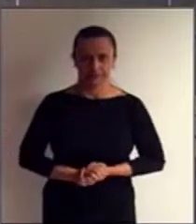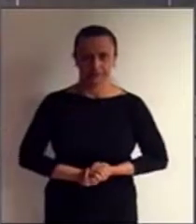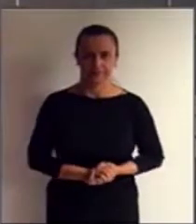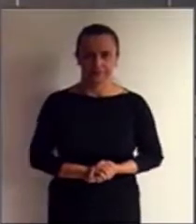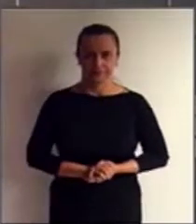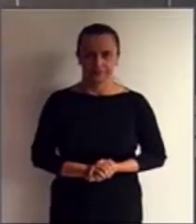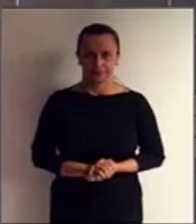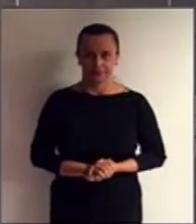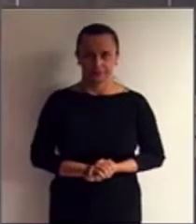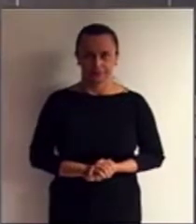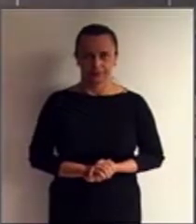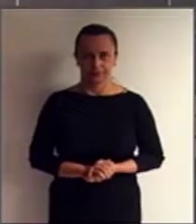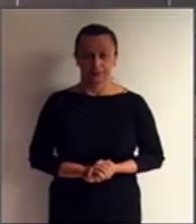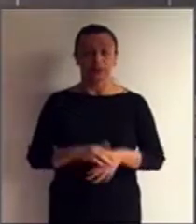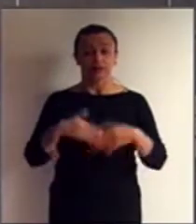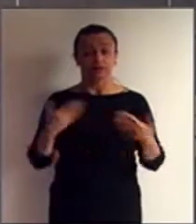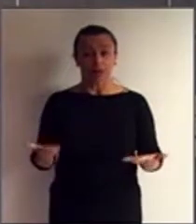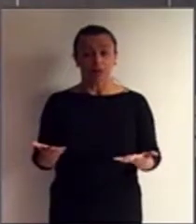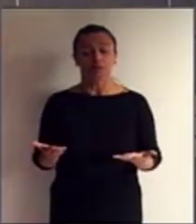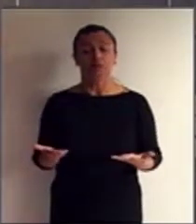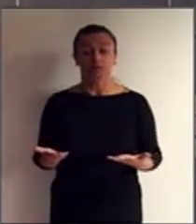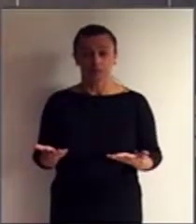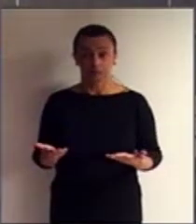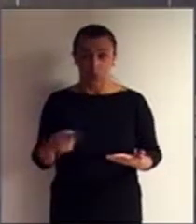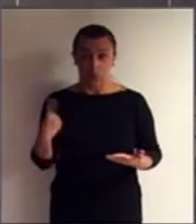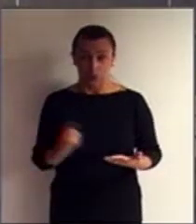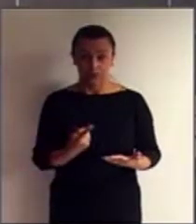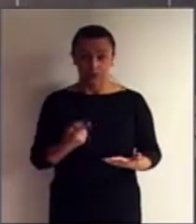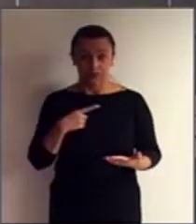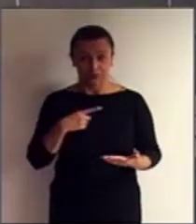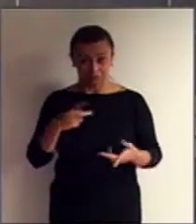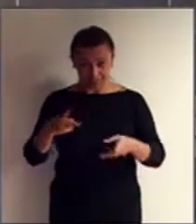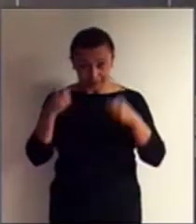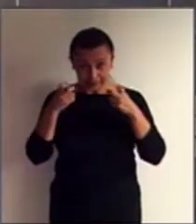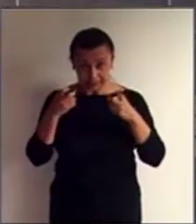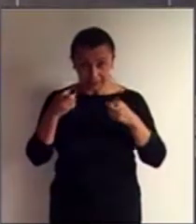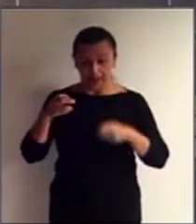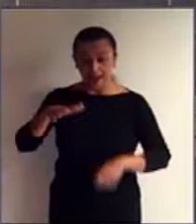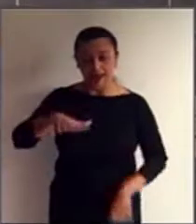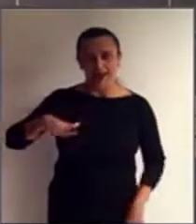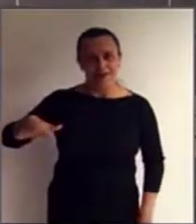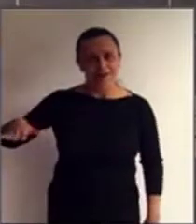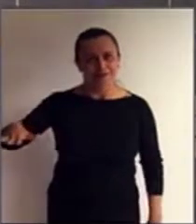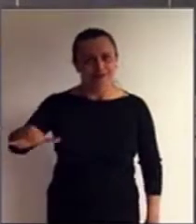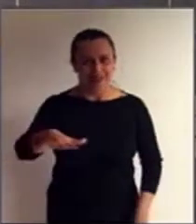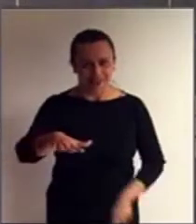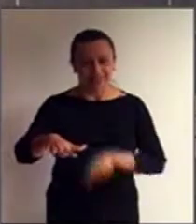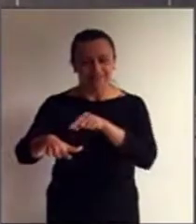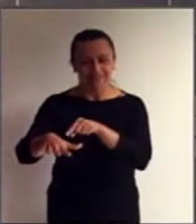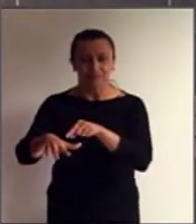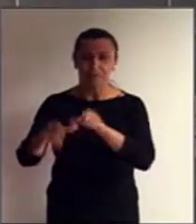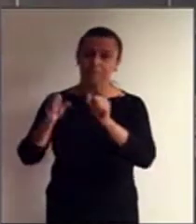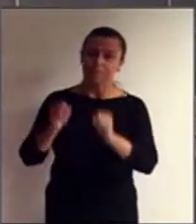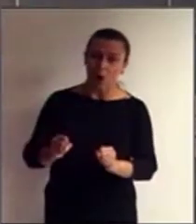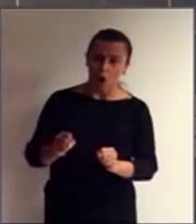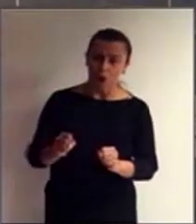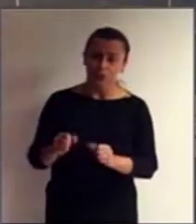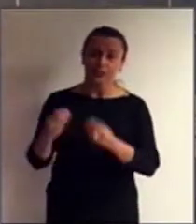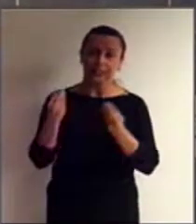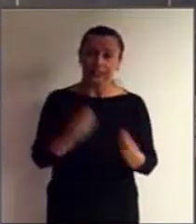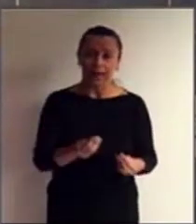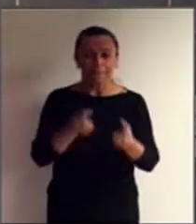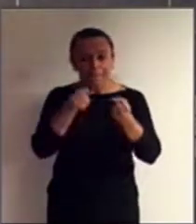Então, como vimos, o ambiente pode ou não agravar uma